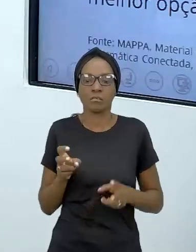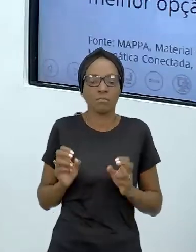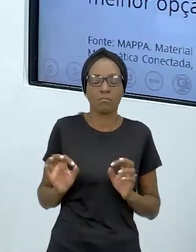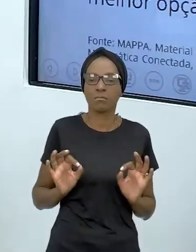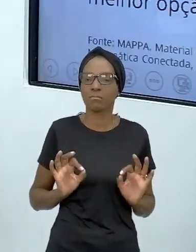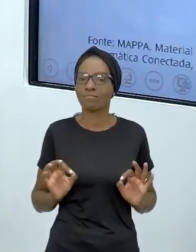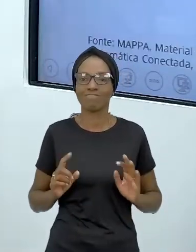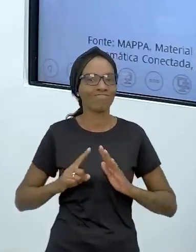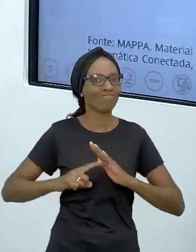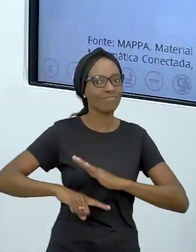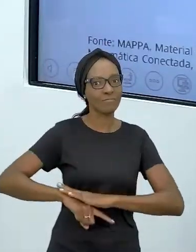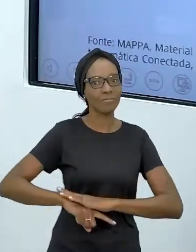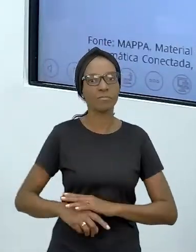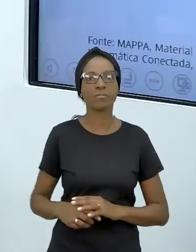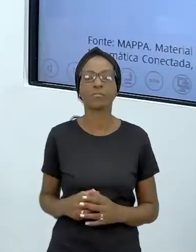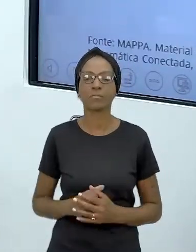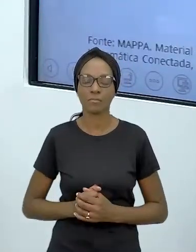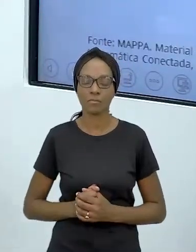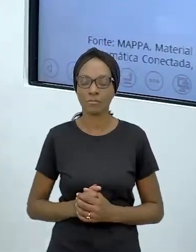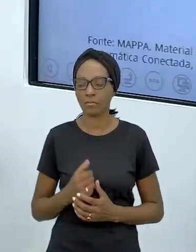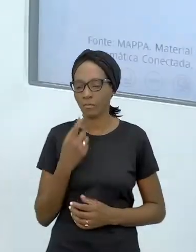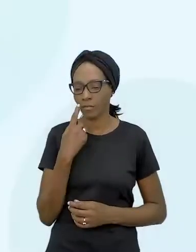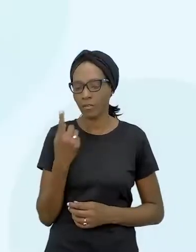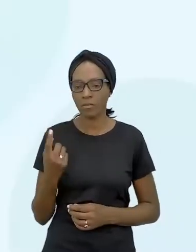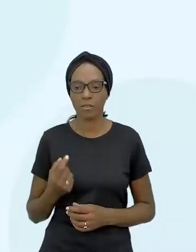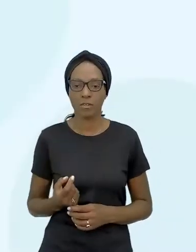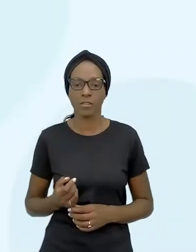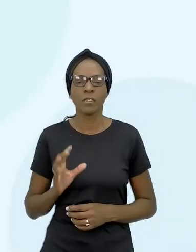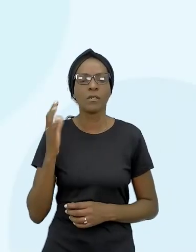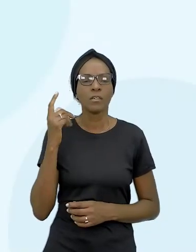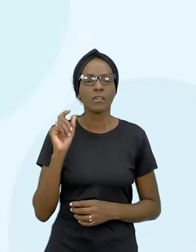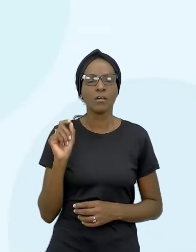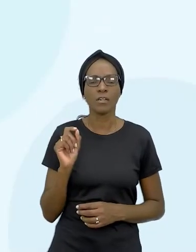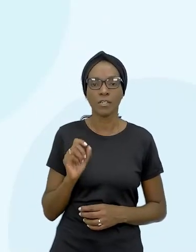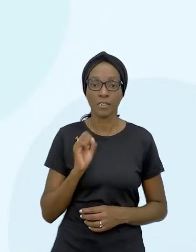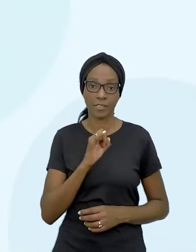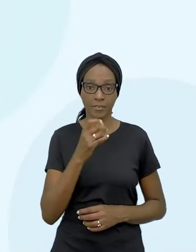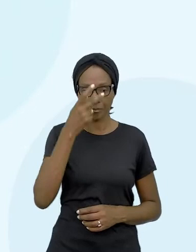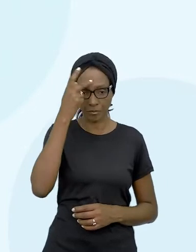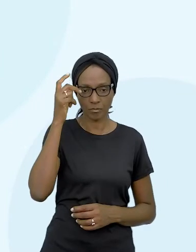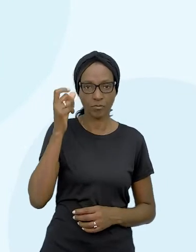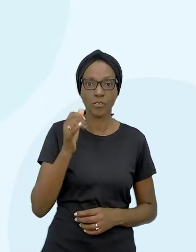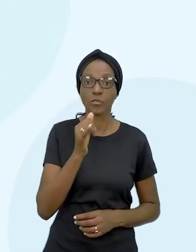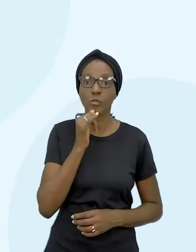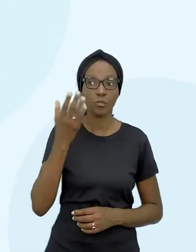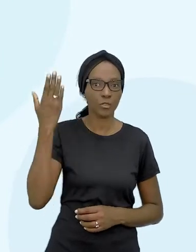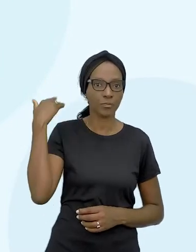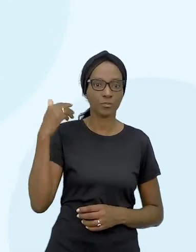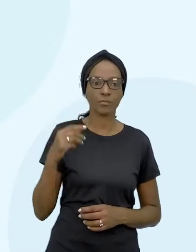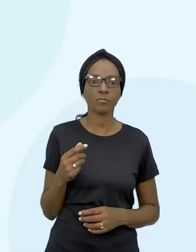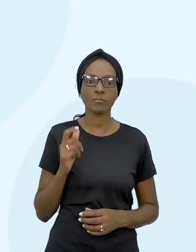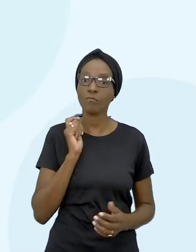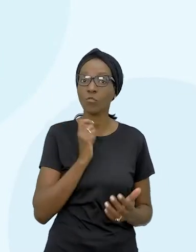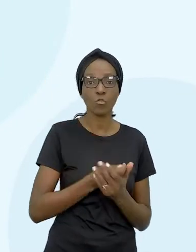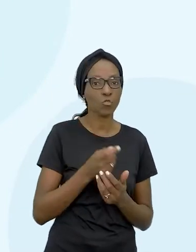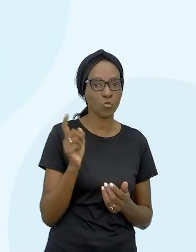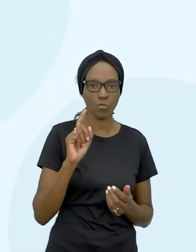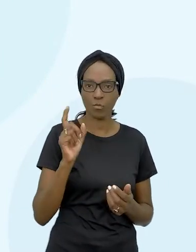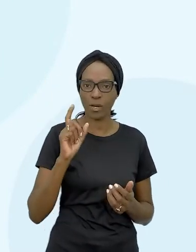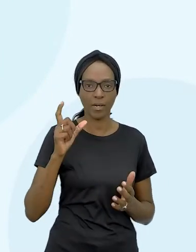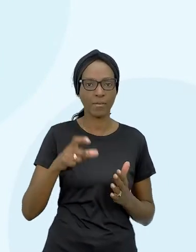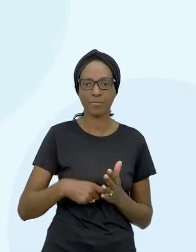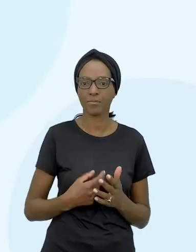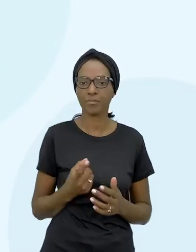cilada. Então vamos lá. O que aconteceria se a pessoa do exemplo anterior não pagasse o cartão no próximo